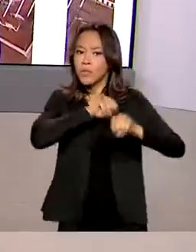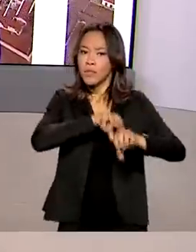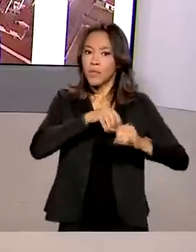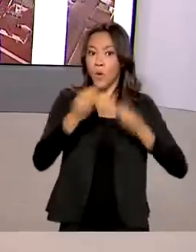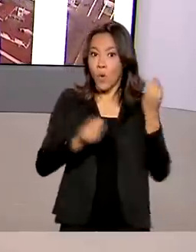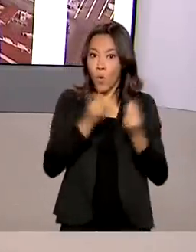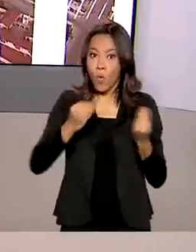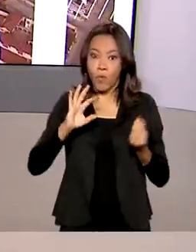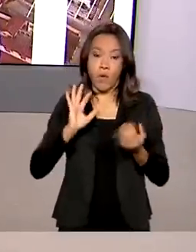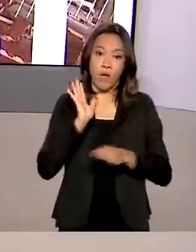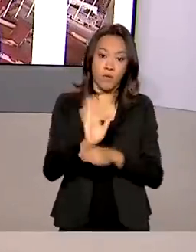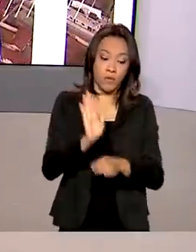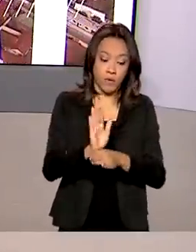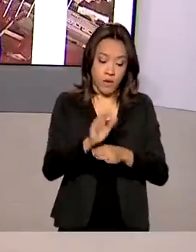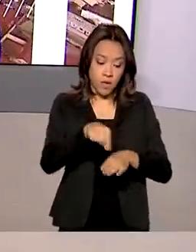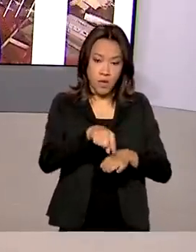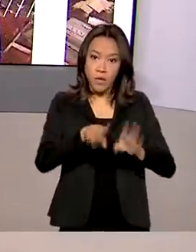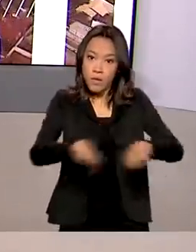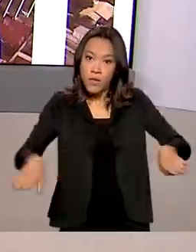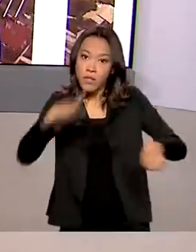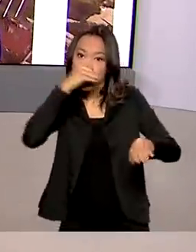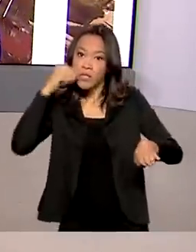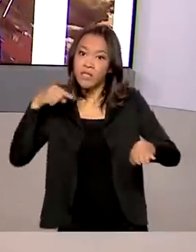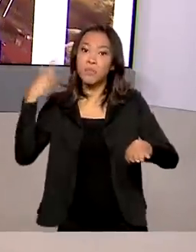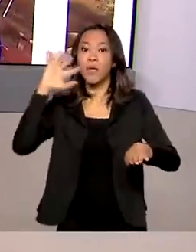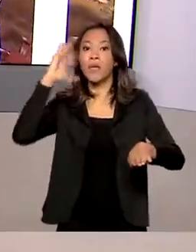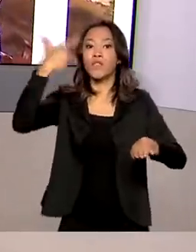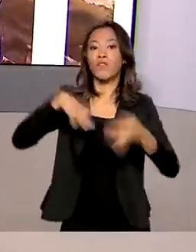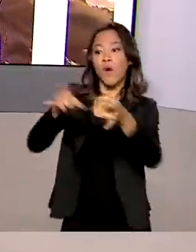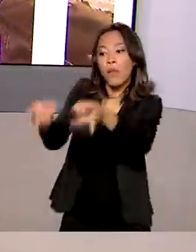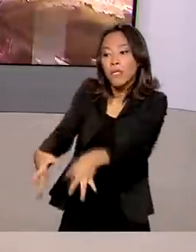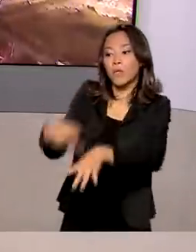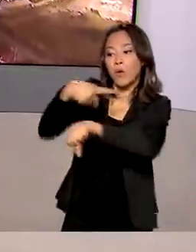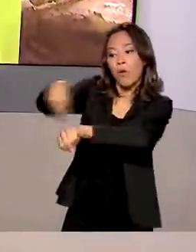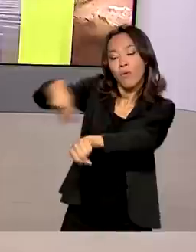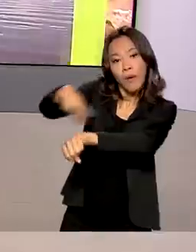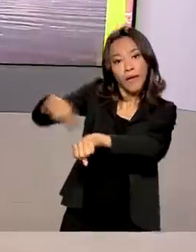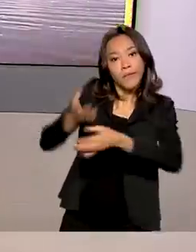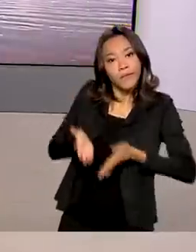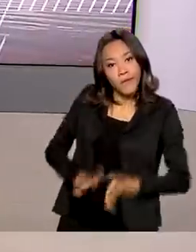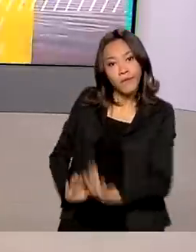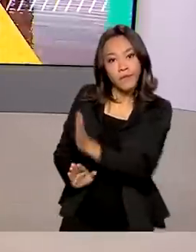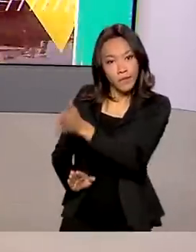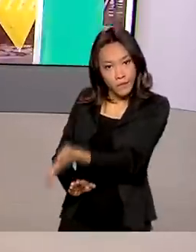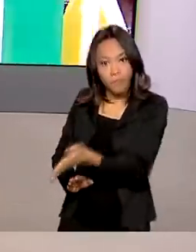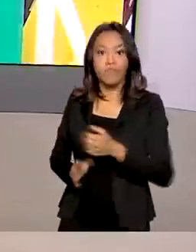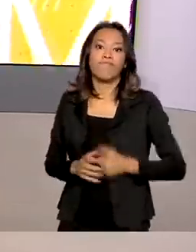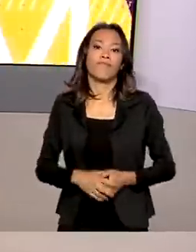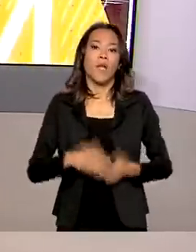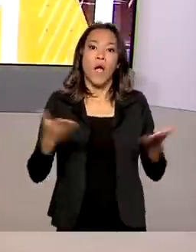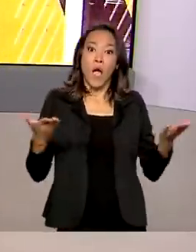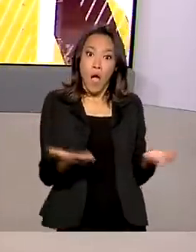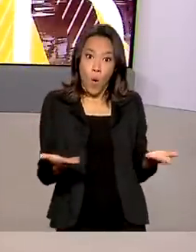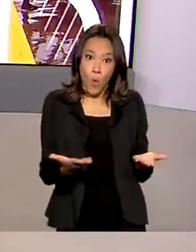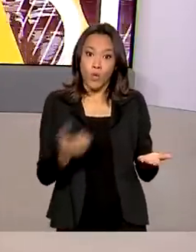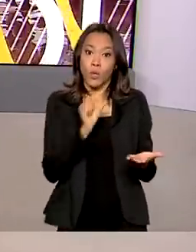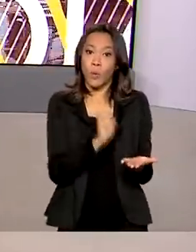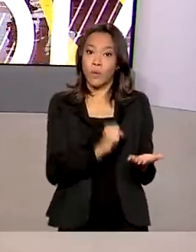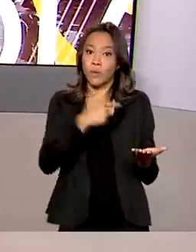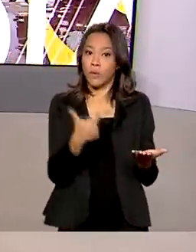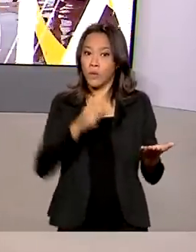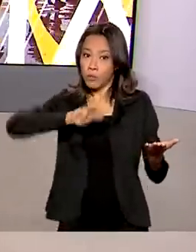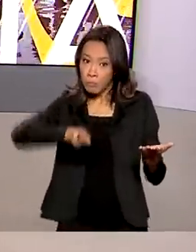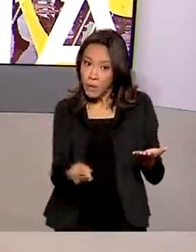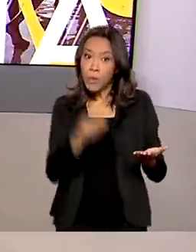para crianças e adolescentes que tiveram de deixar seus países de origem. Atualmente, existem cerca de 82 milhões